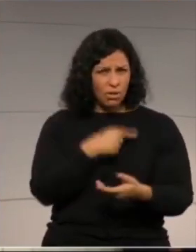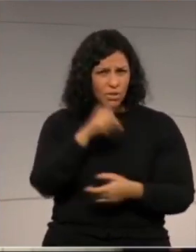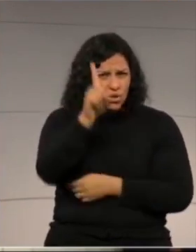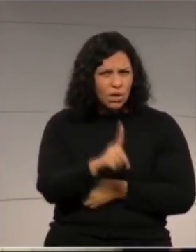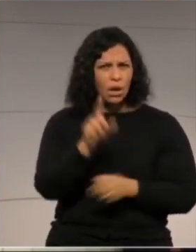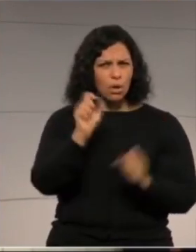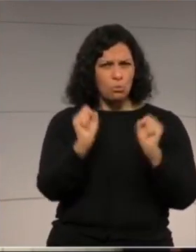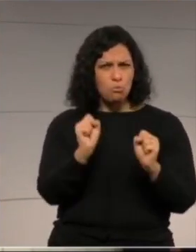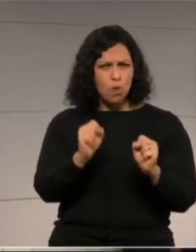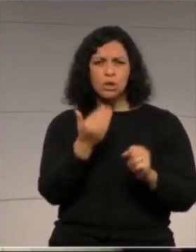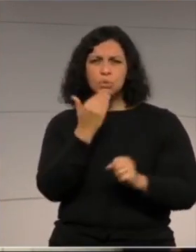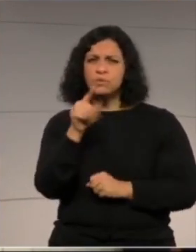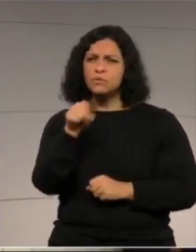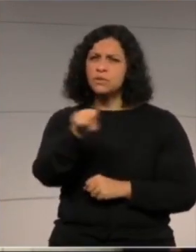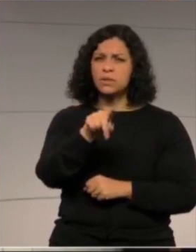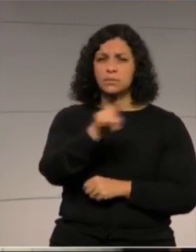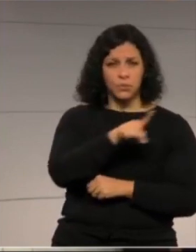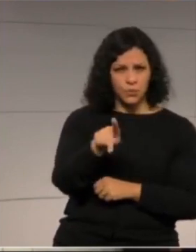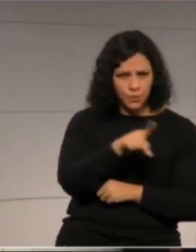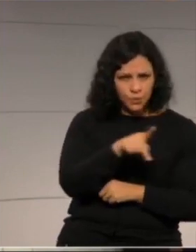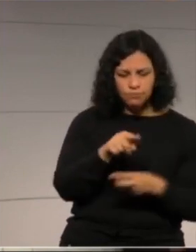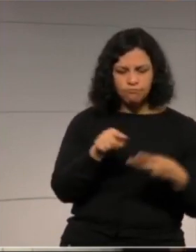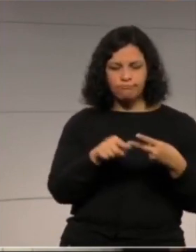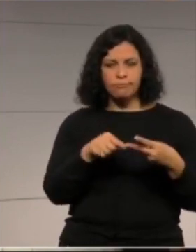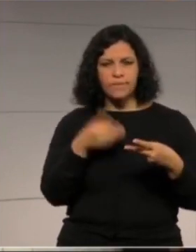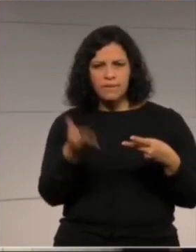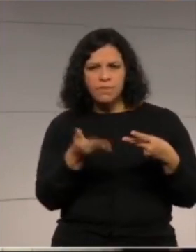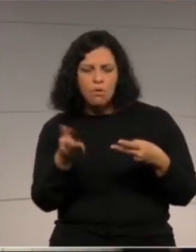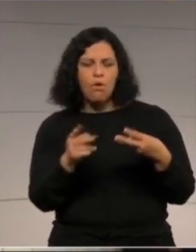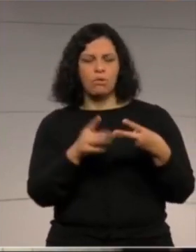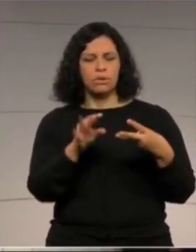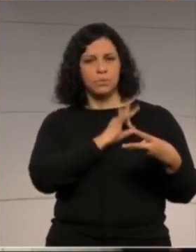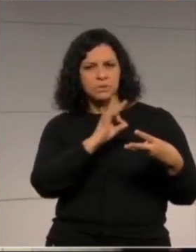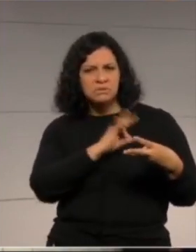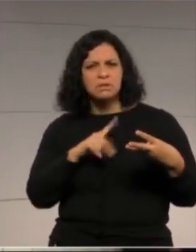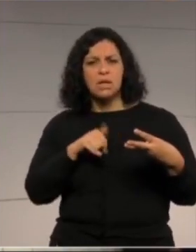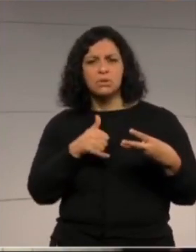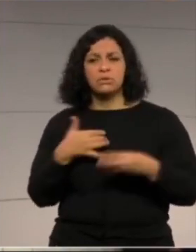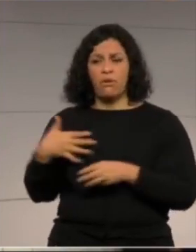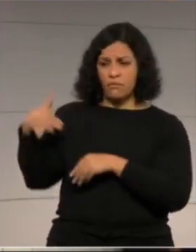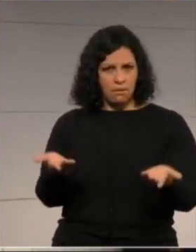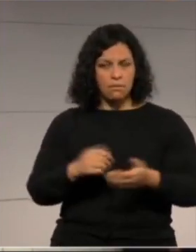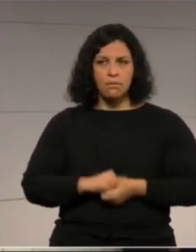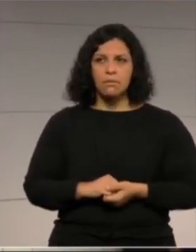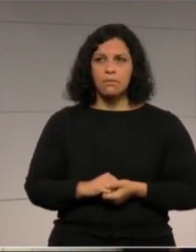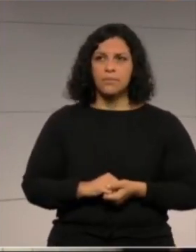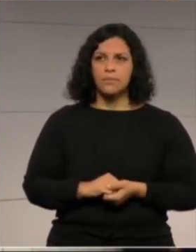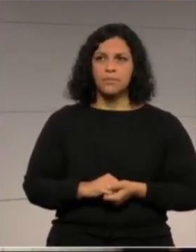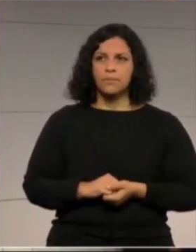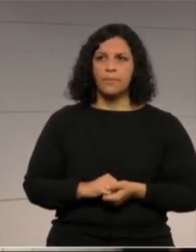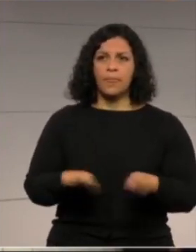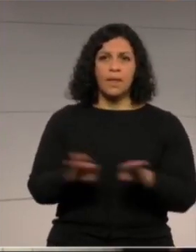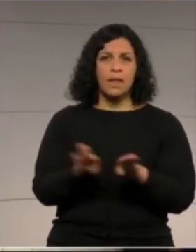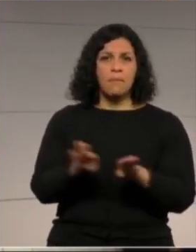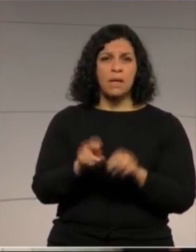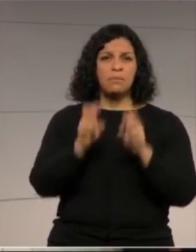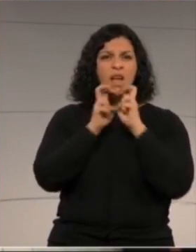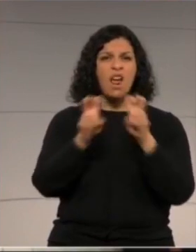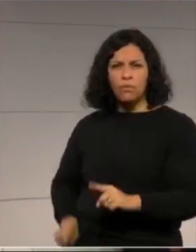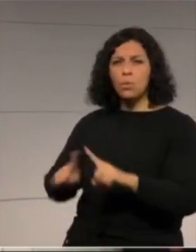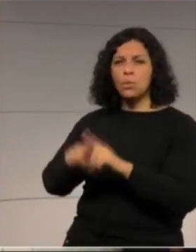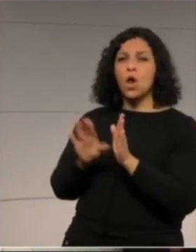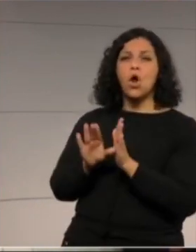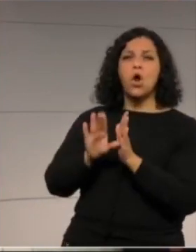o direito de pedir que professores, servidores públicos, policiais, venham à Assembleia e não coloquem para fora essa